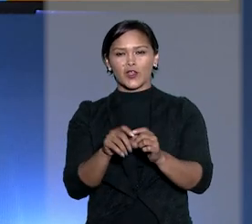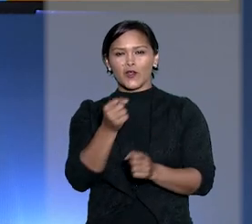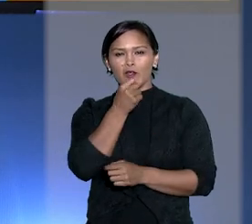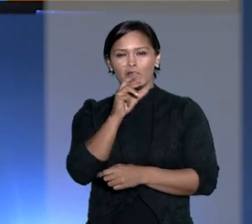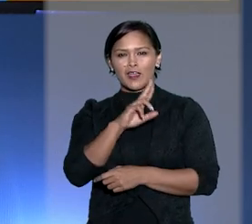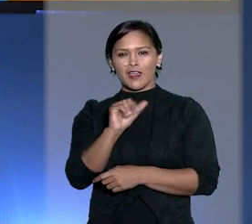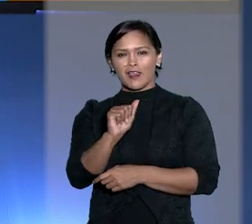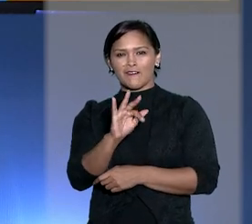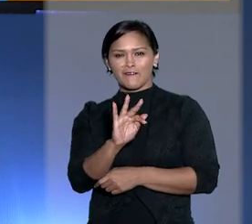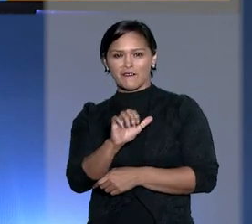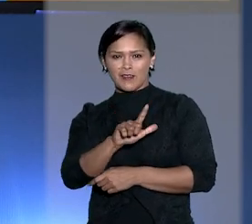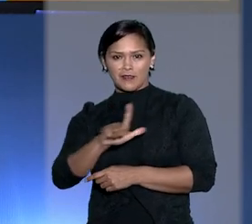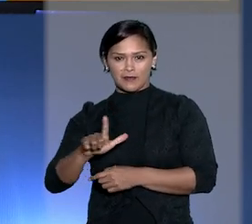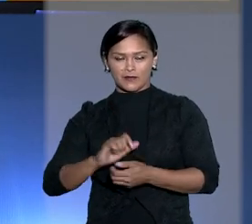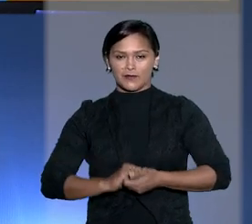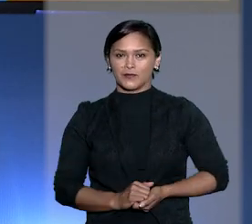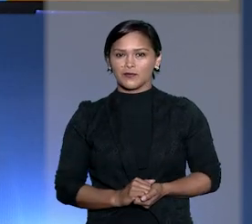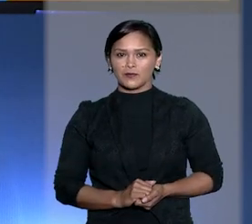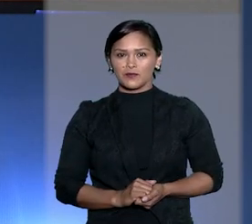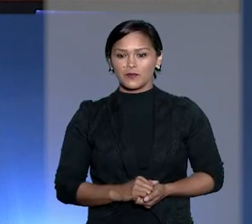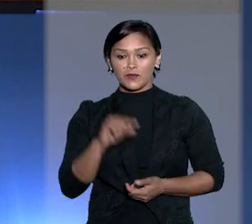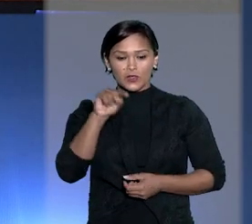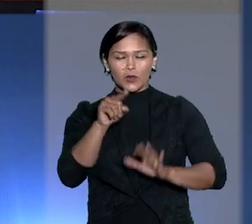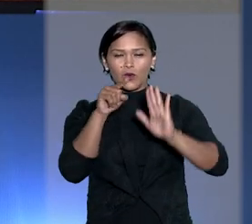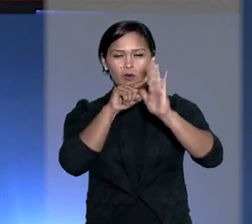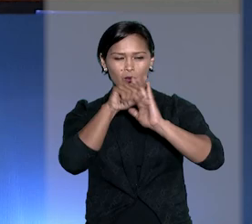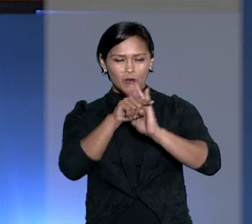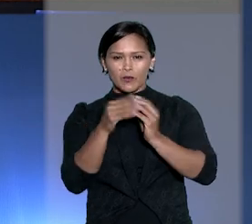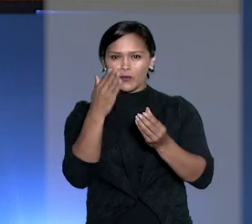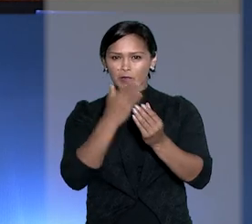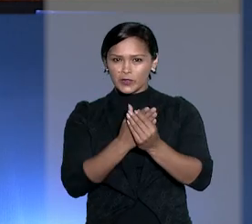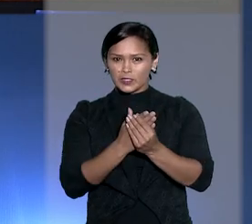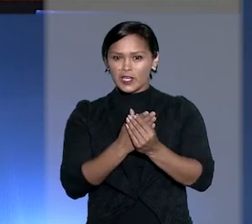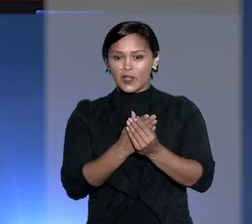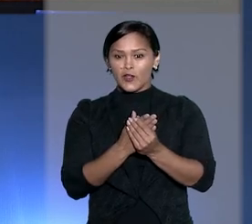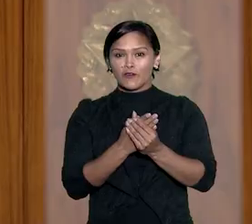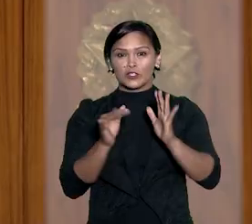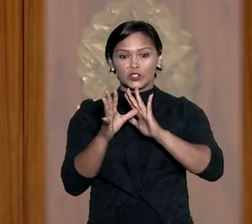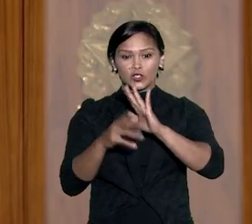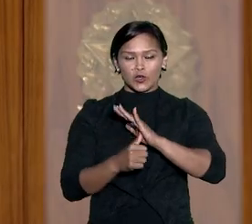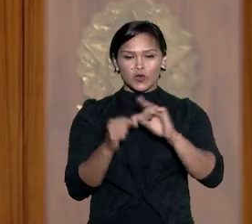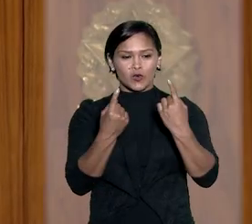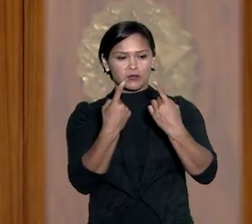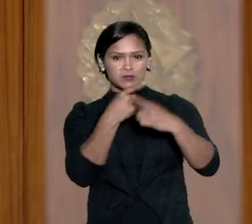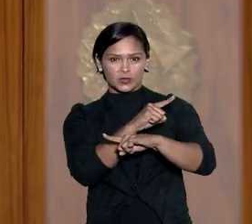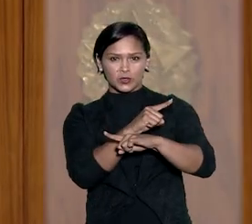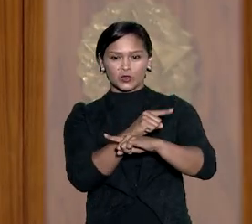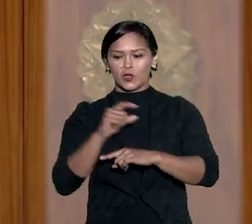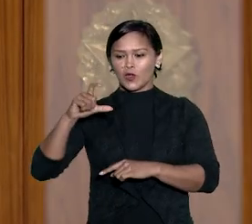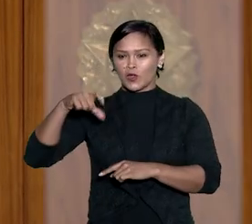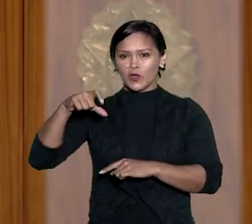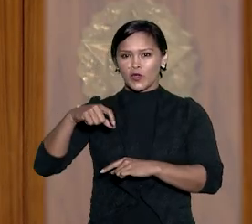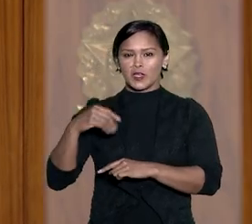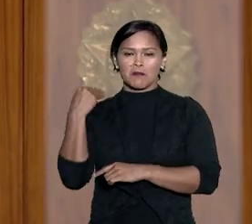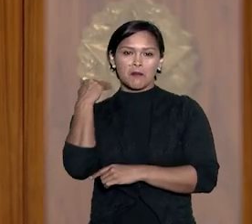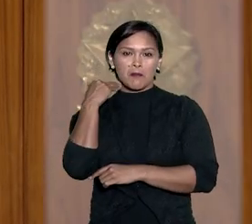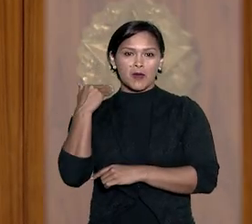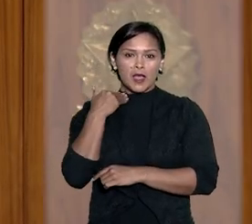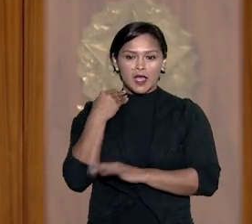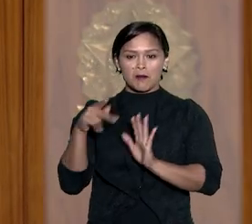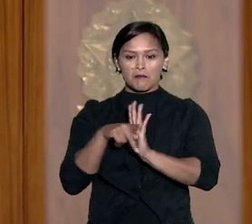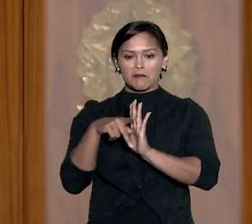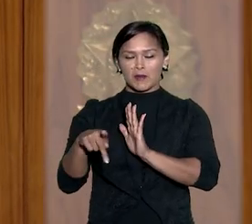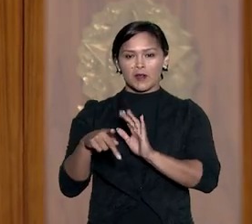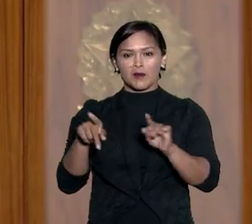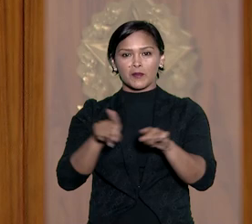com o repórter Rafael Porfírio. O caso analisado foi de estelionato contra uma correntista de agência